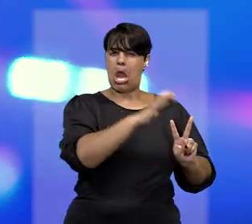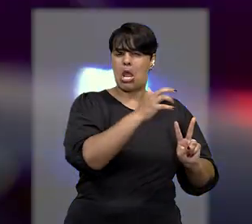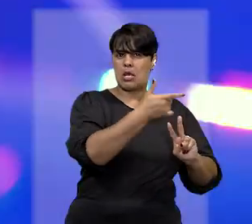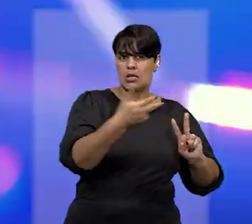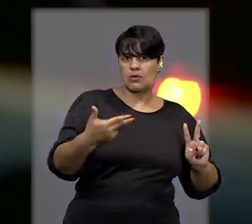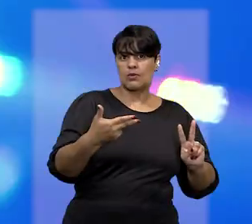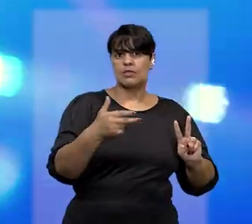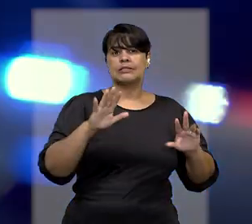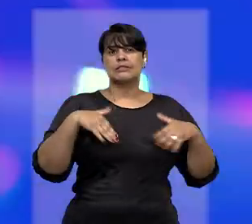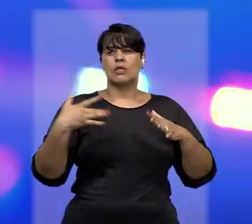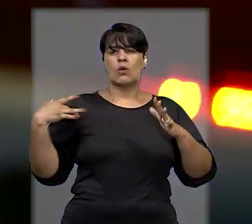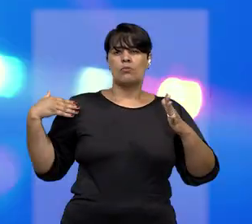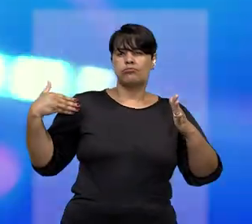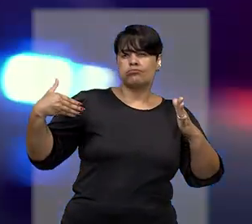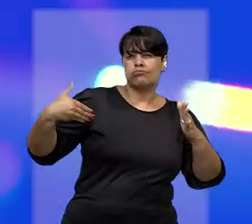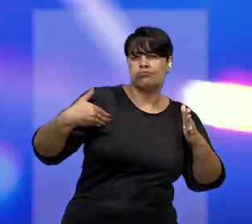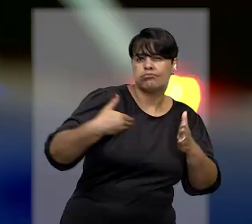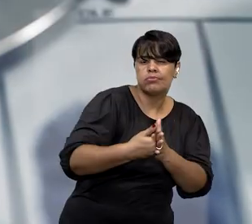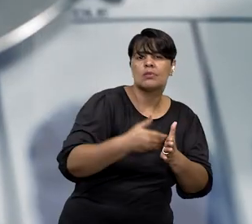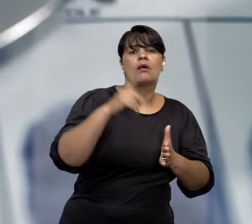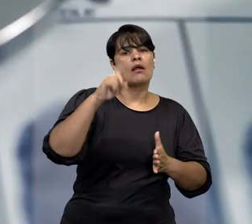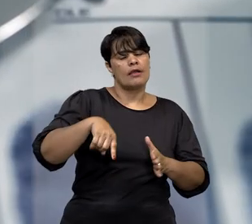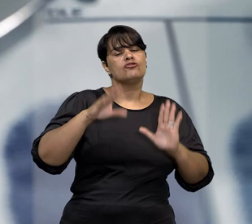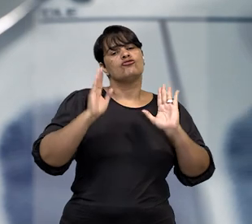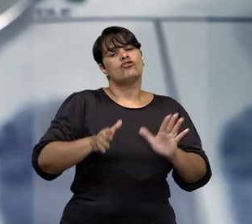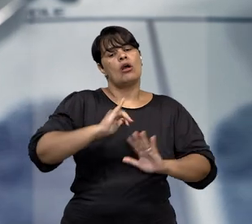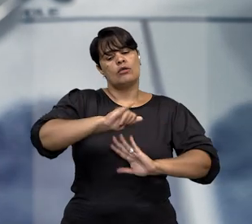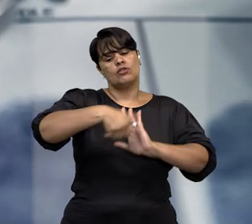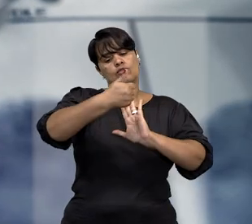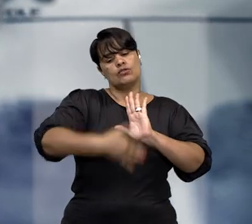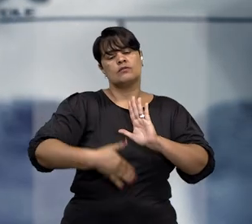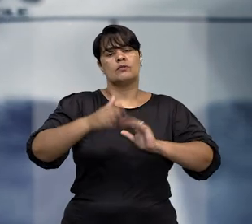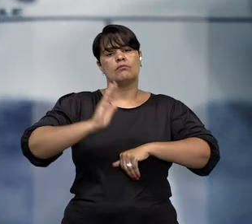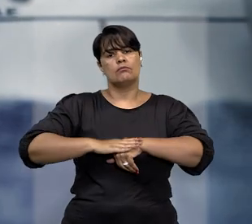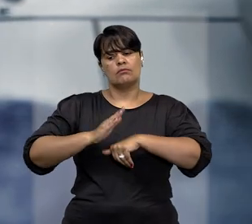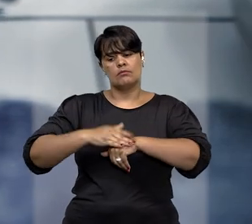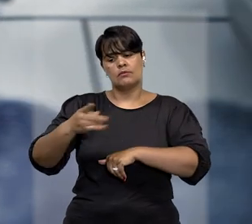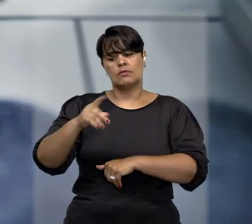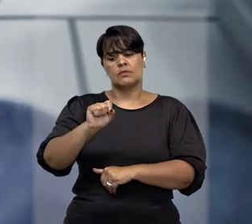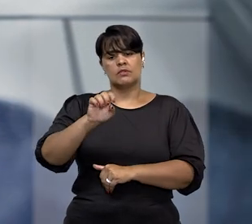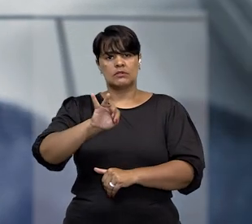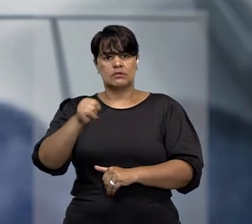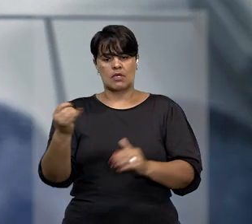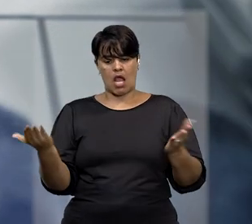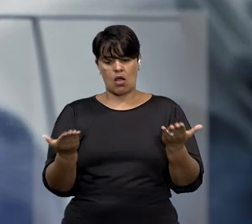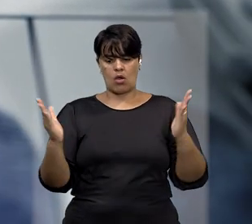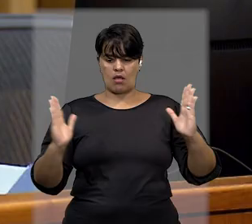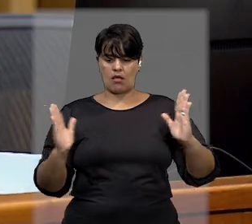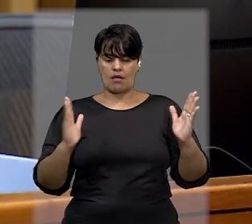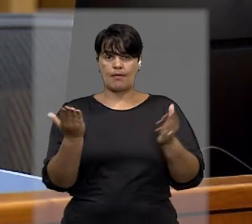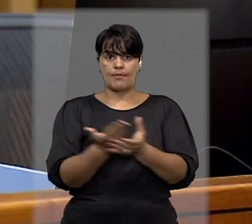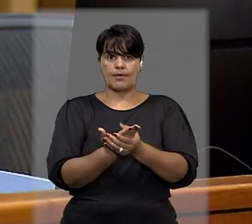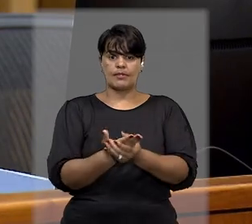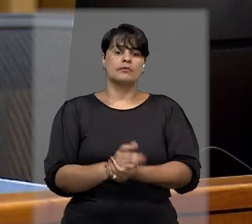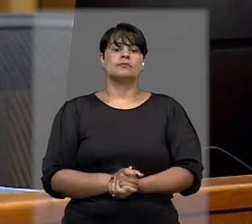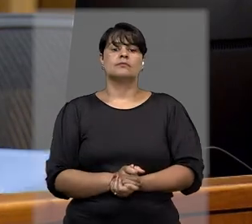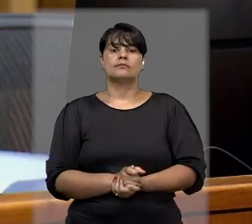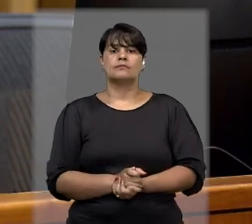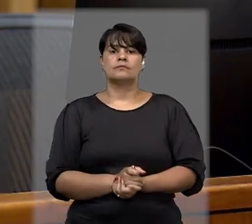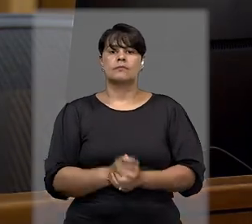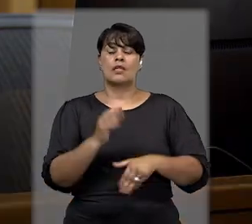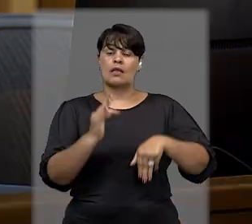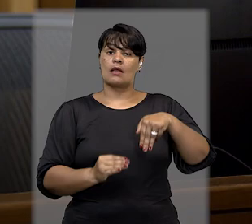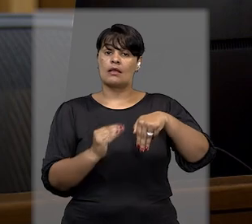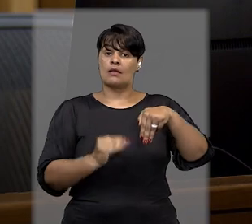contexto fático é suficiente para justificar a intervenção do tribunal nesta fase processual. Ao decidir,